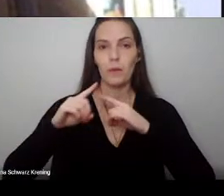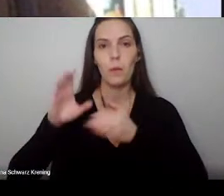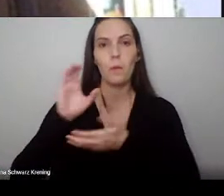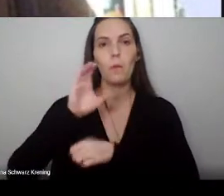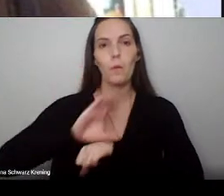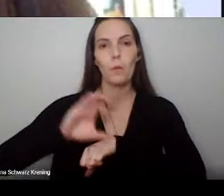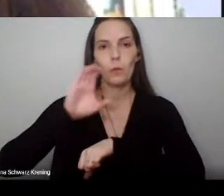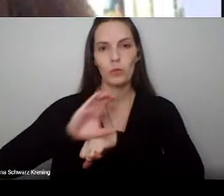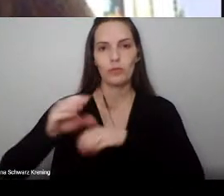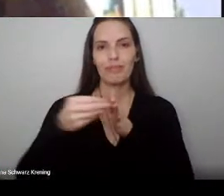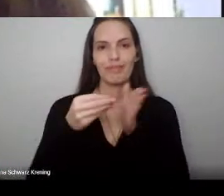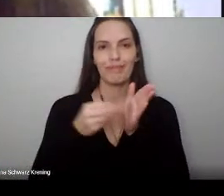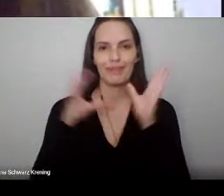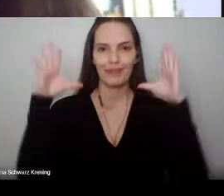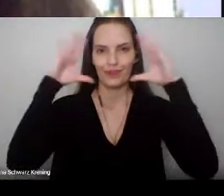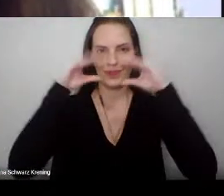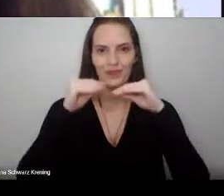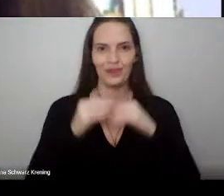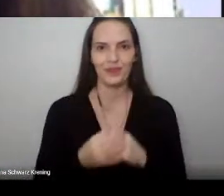de Biomedicina Noturno.